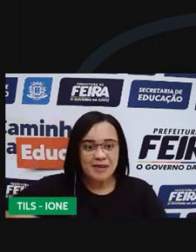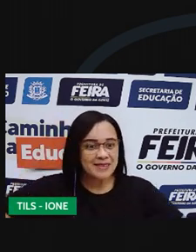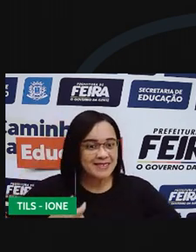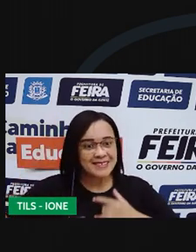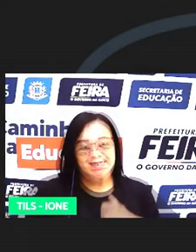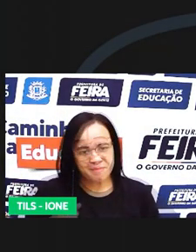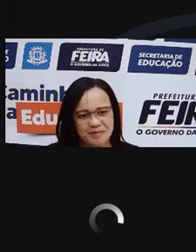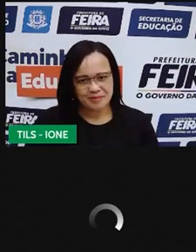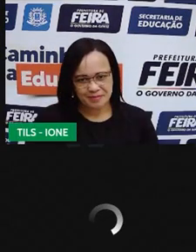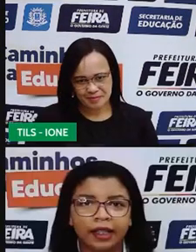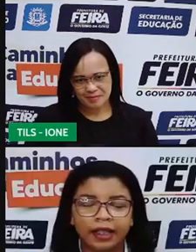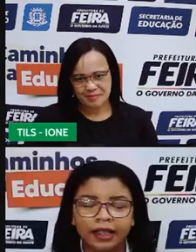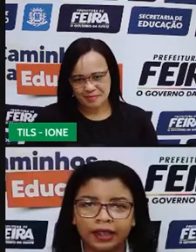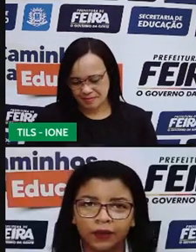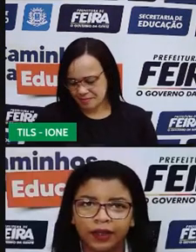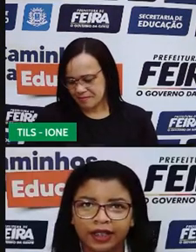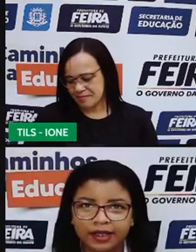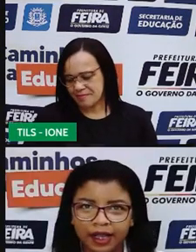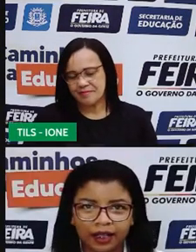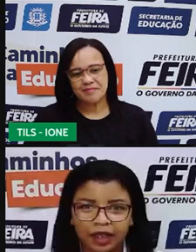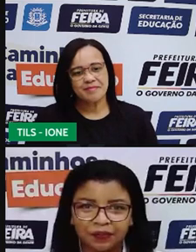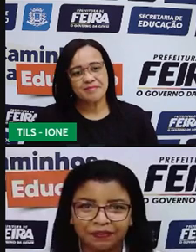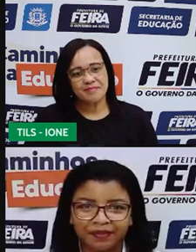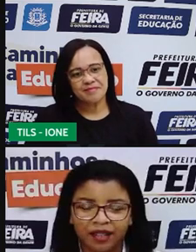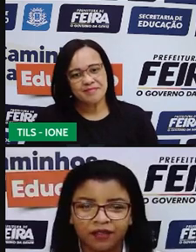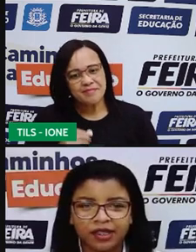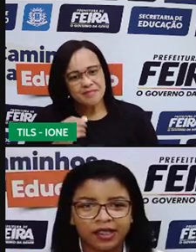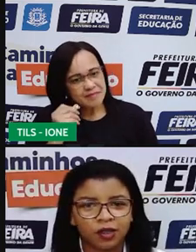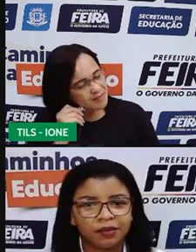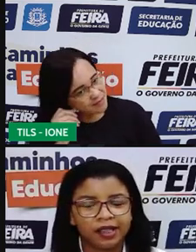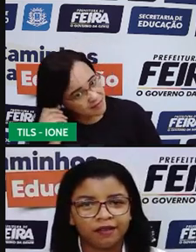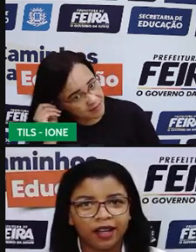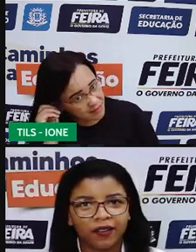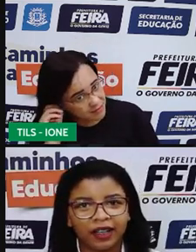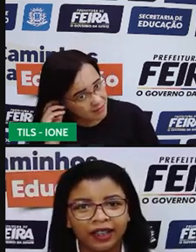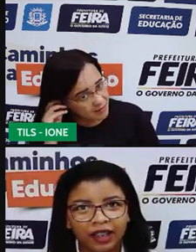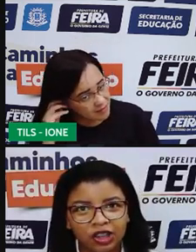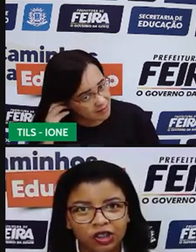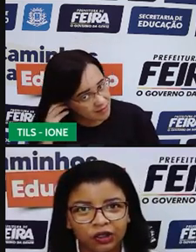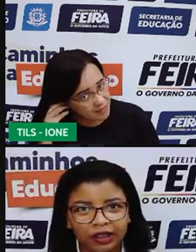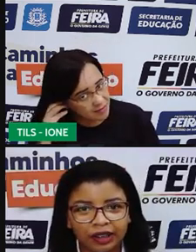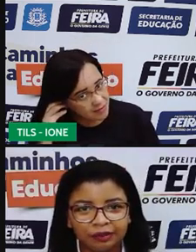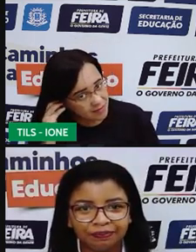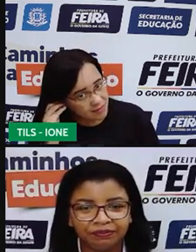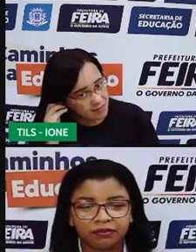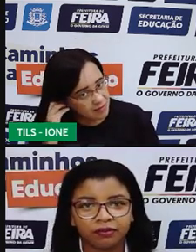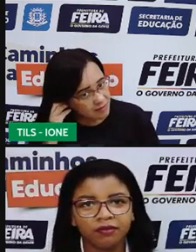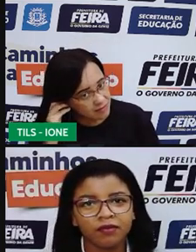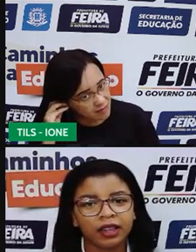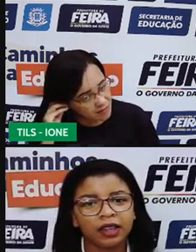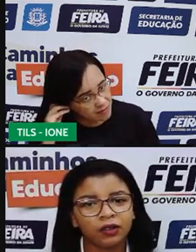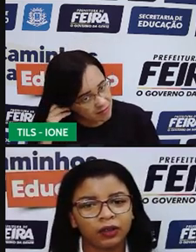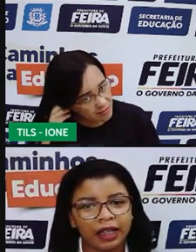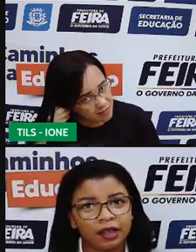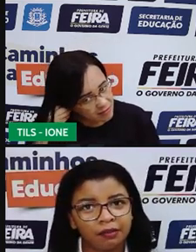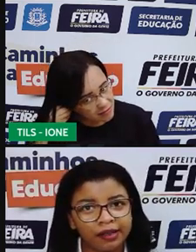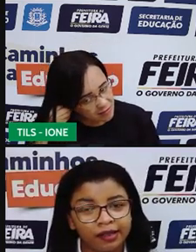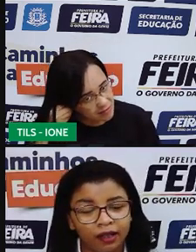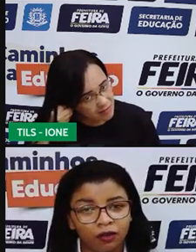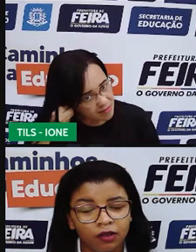colegas. Então, criançada, vocês observaram ali na historinha, na